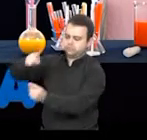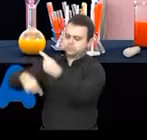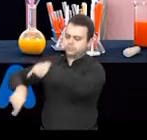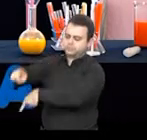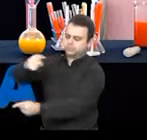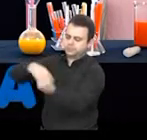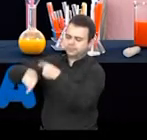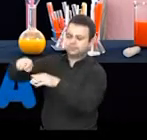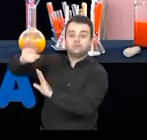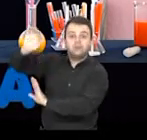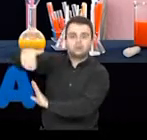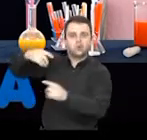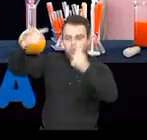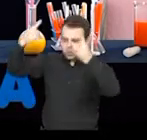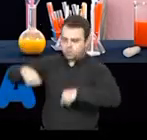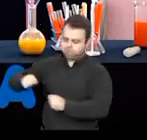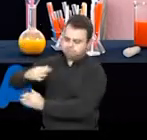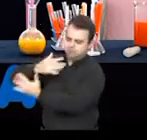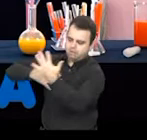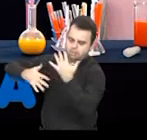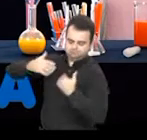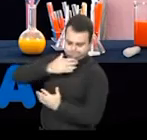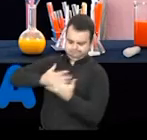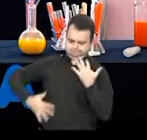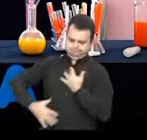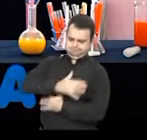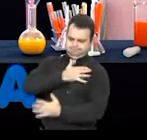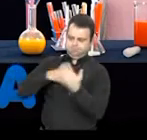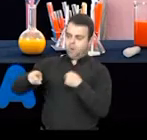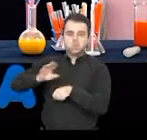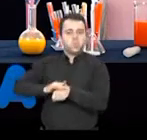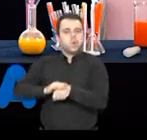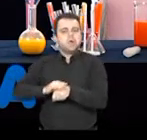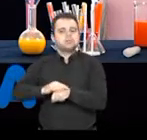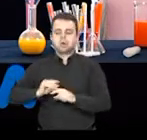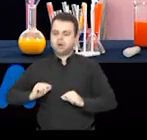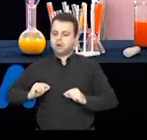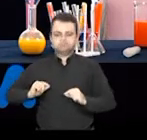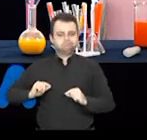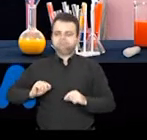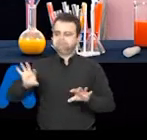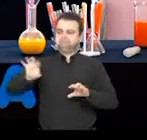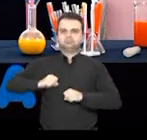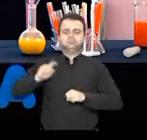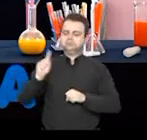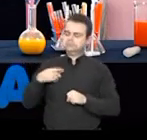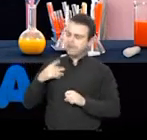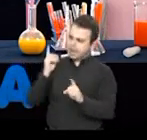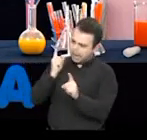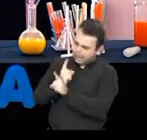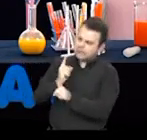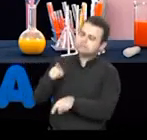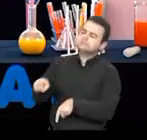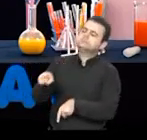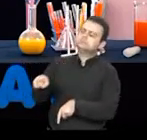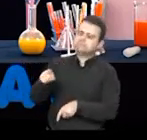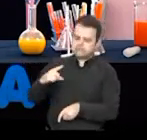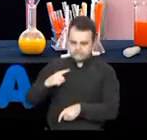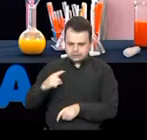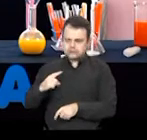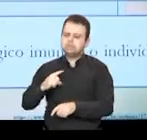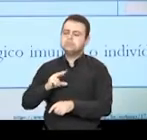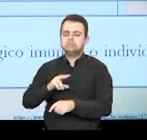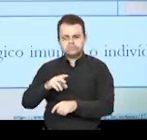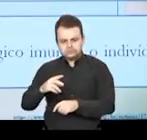agente que causava a doença, ele não desenvolveu a doença. Ou seja, existia alguma coisa ali que o protegeu.